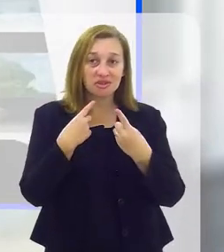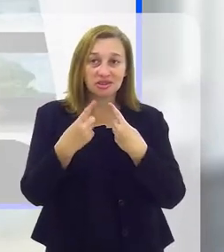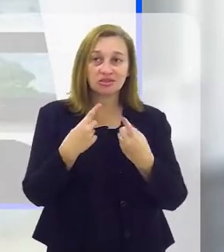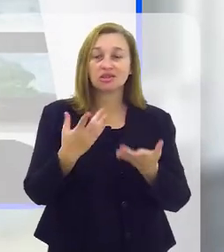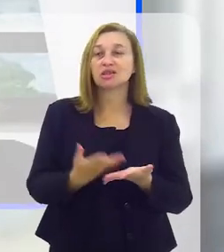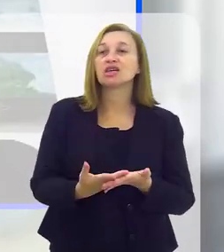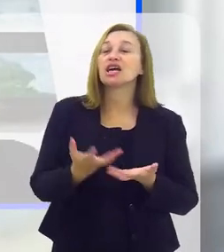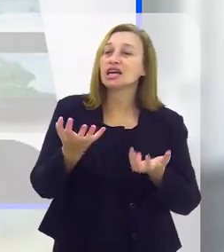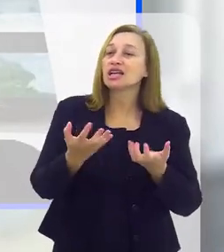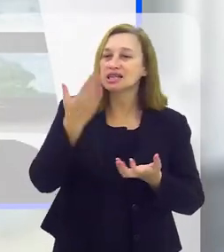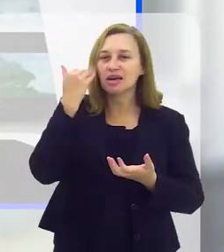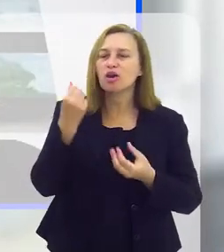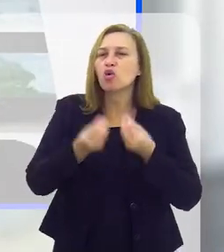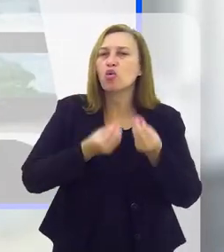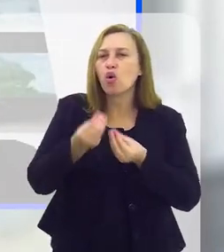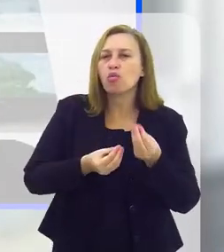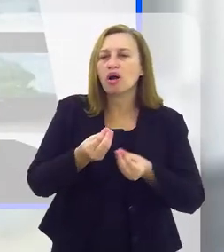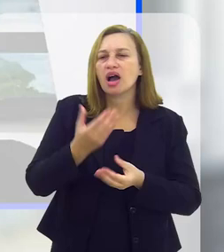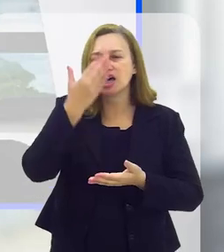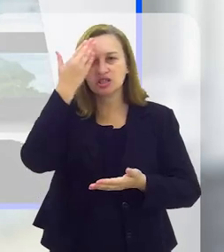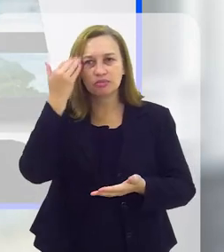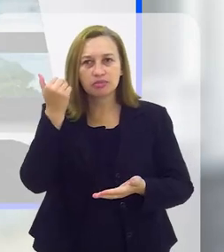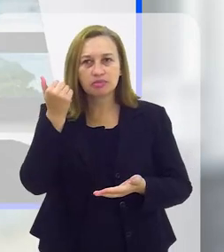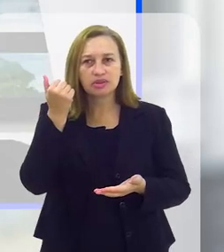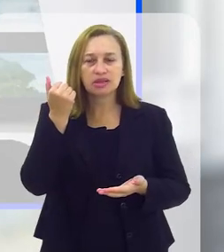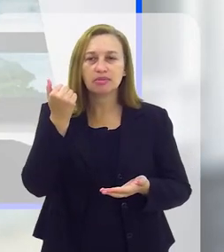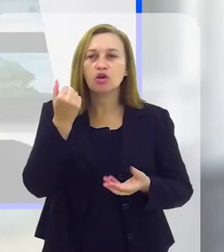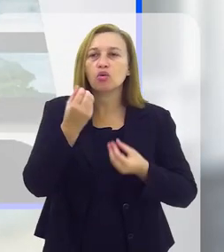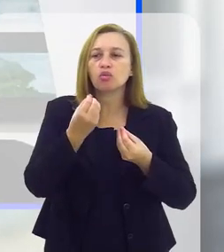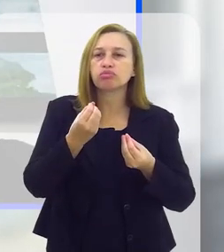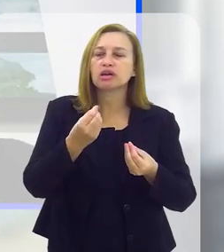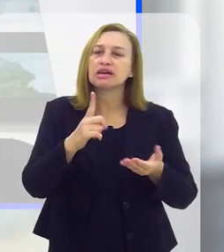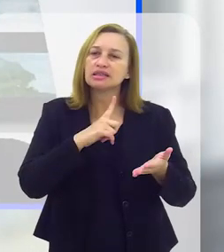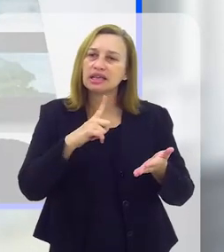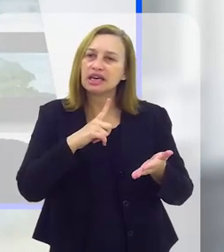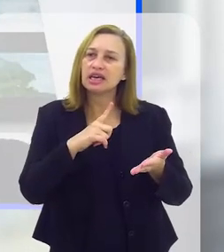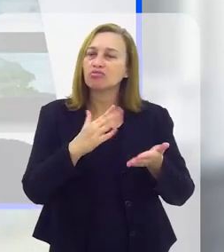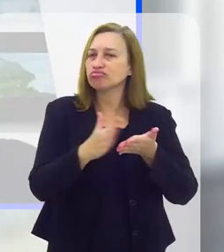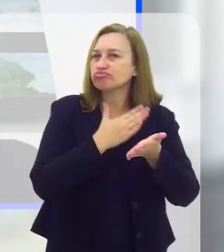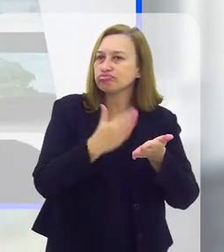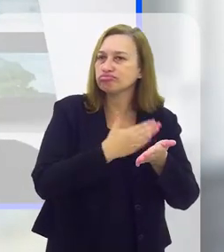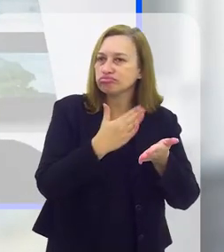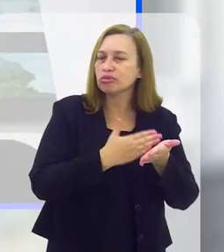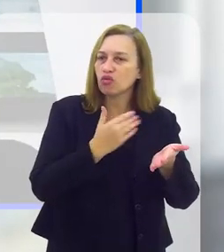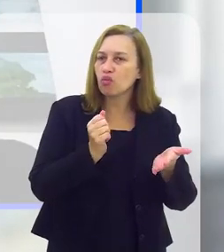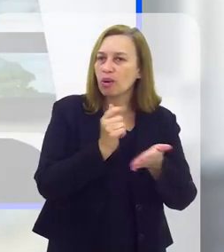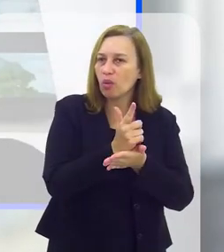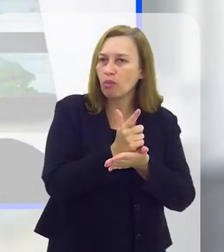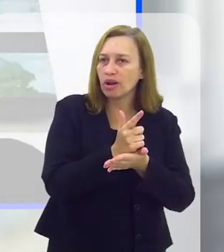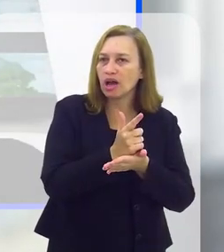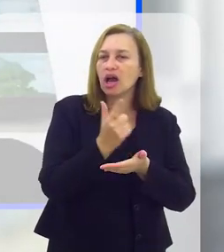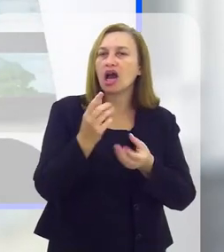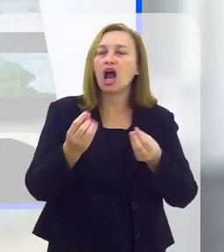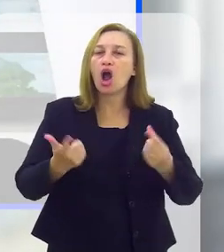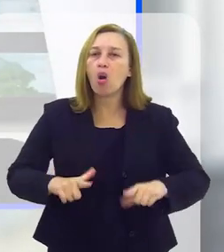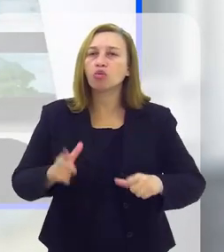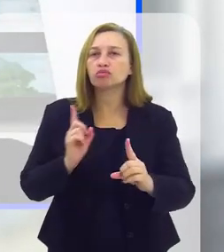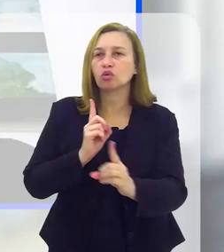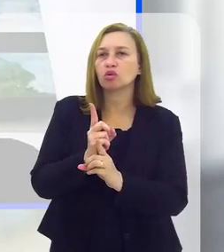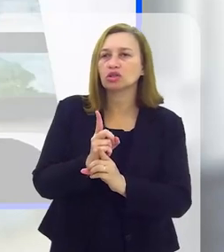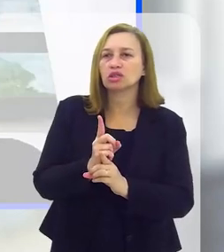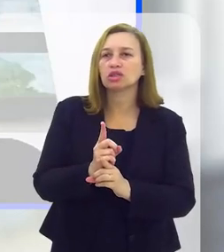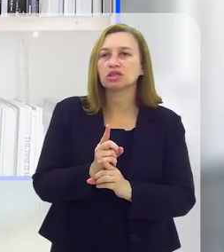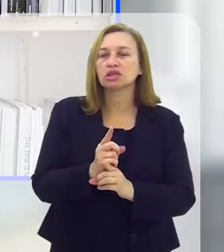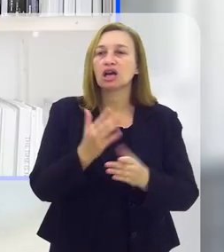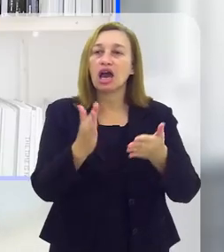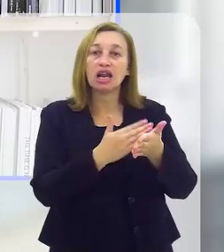Doutor Ciro, nós já estamos encerrando aqui o nosso bate-papo, queria saber como é que as pessoas podem adquirir os seus livros, enfim, nas